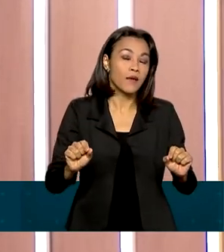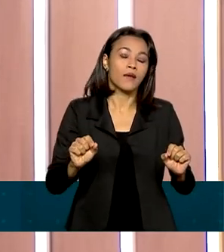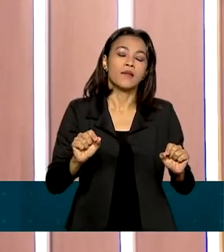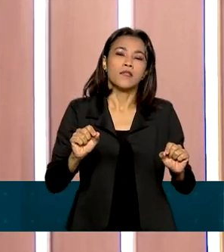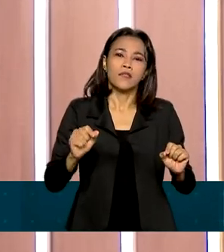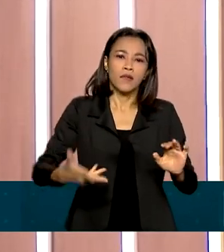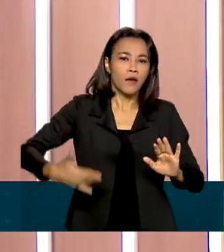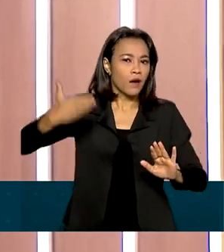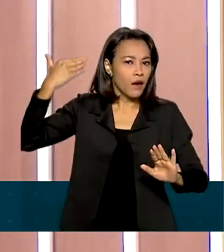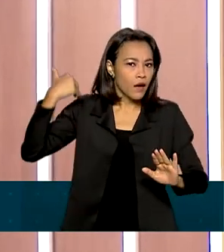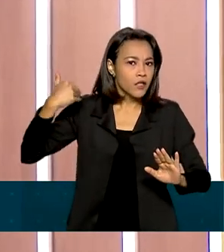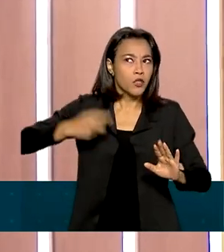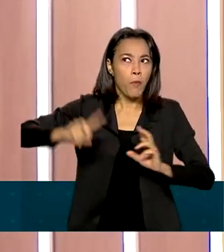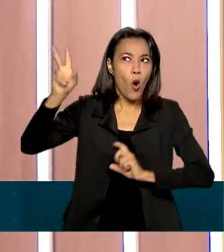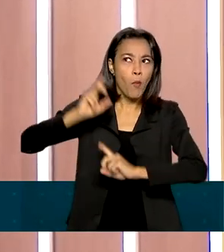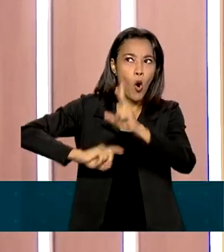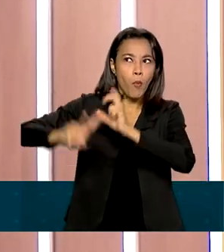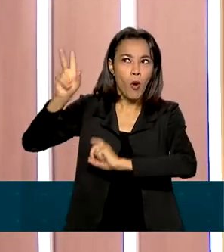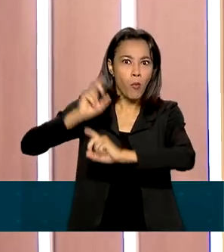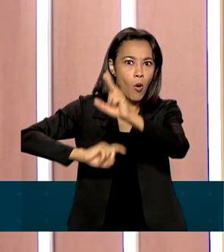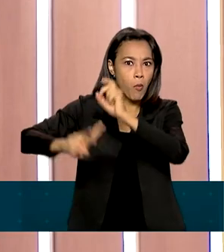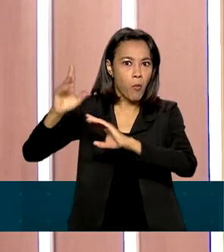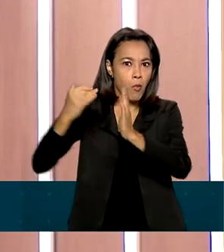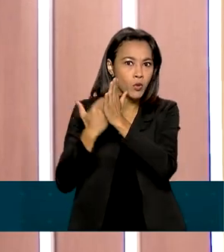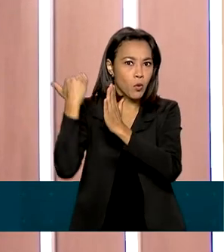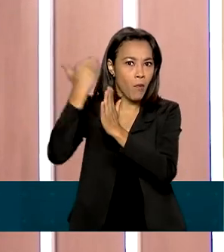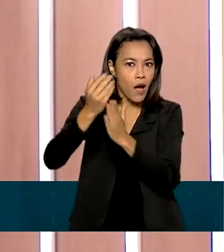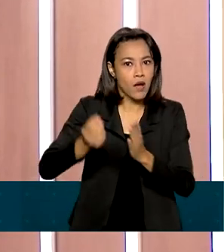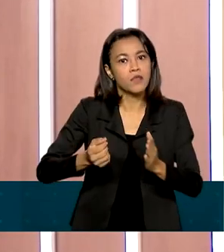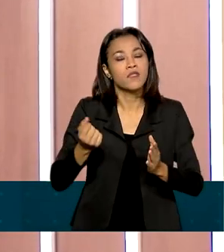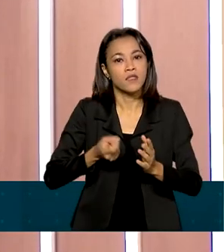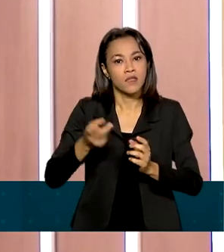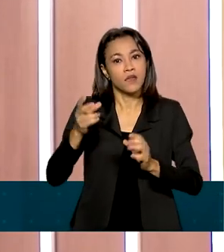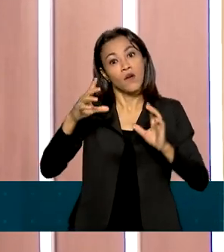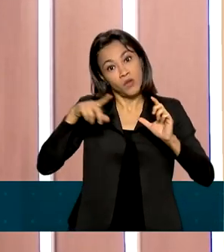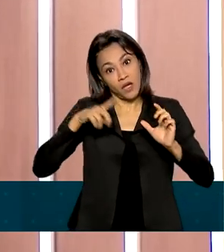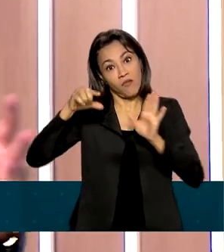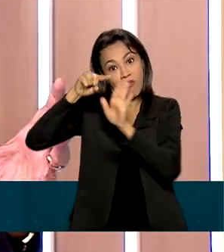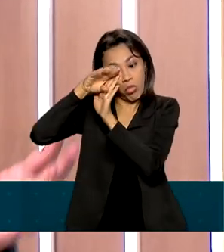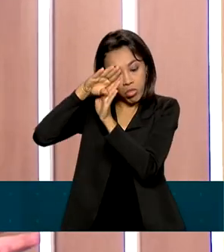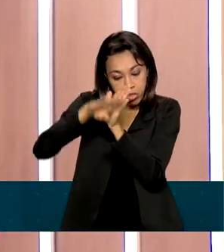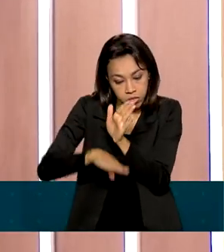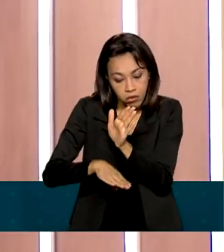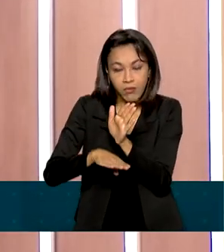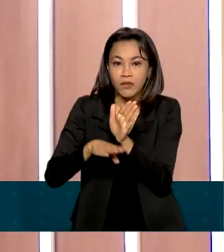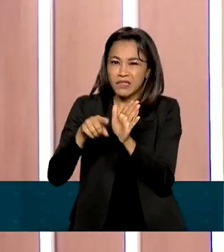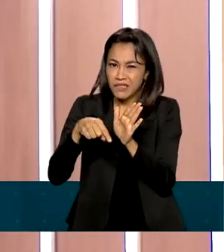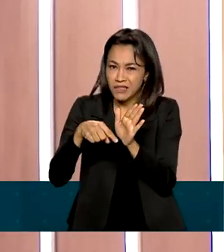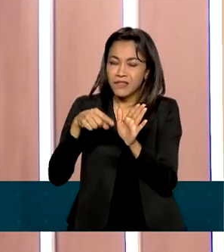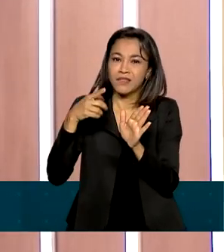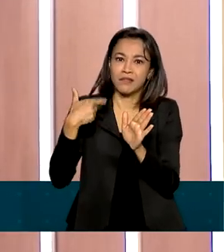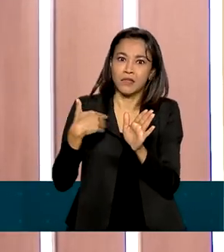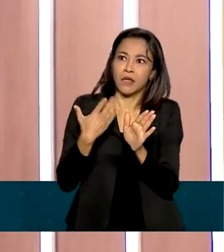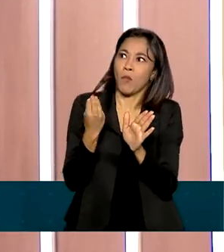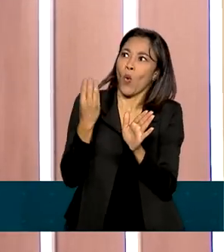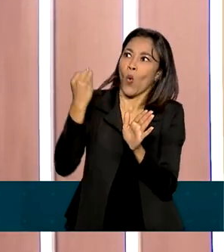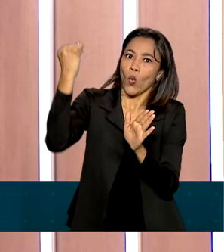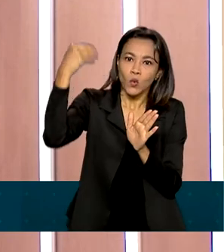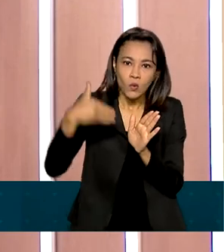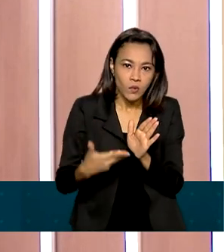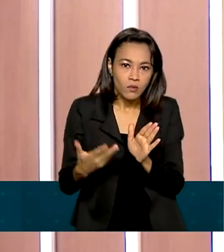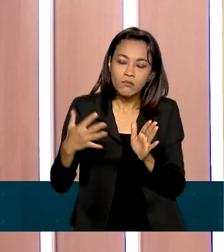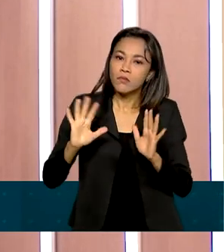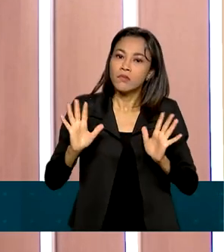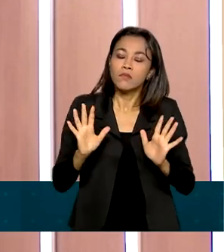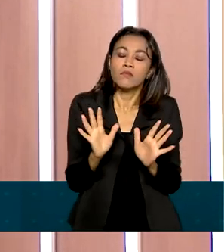havido importações maiores que exportações em janeiro, ou seja, temos um déficit, não significa nada de mais. Pelo contrário,